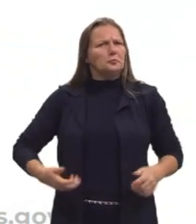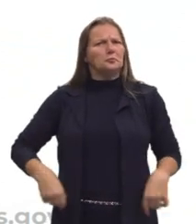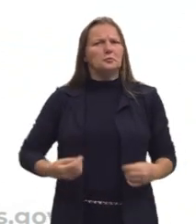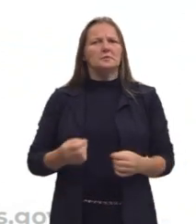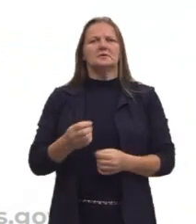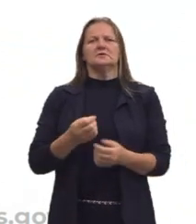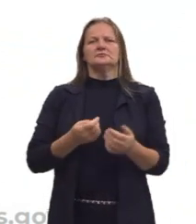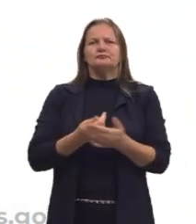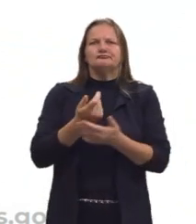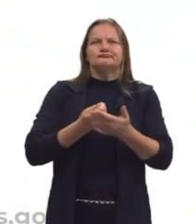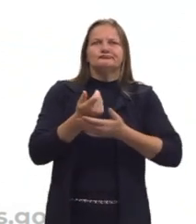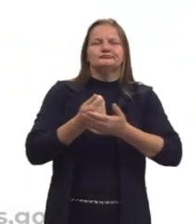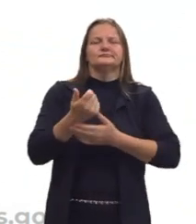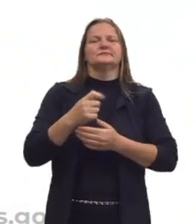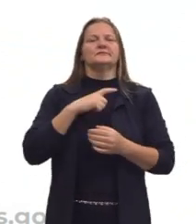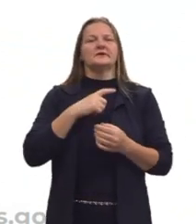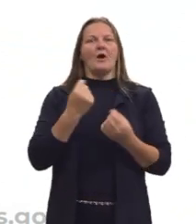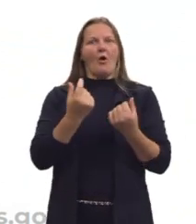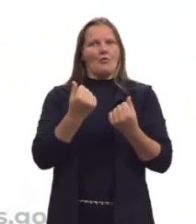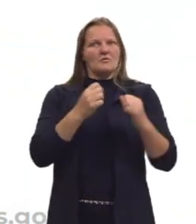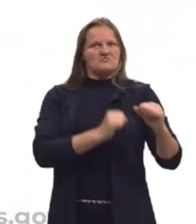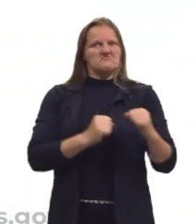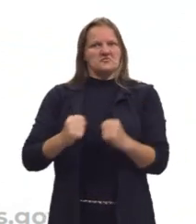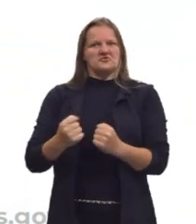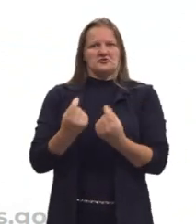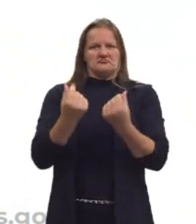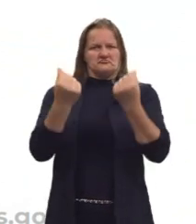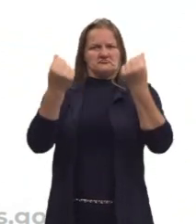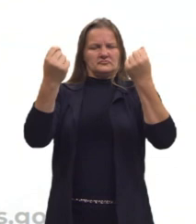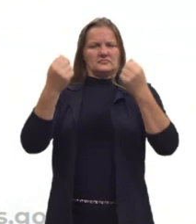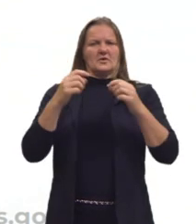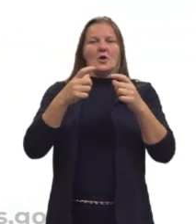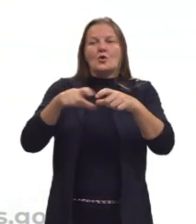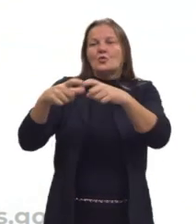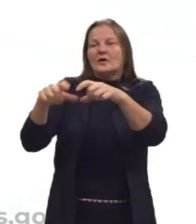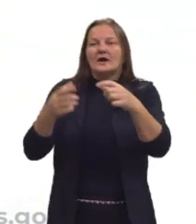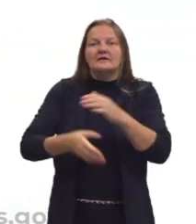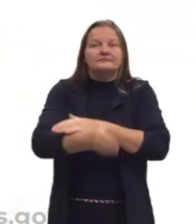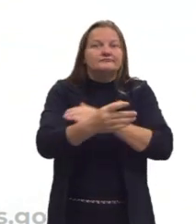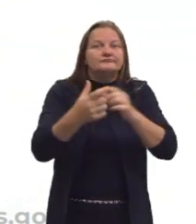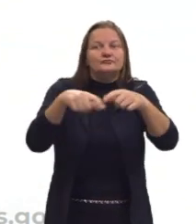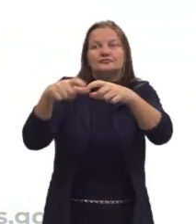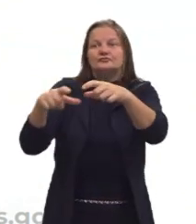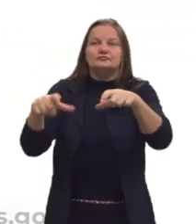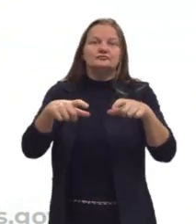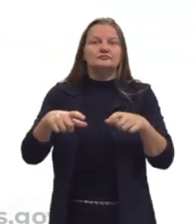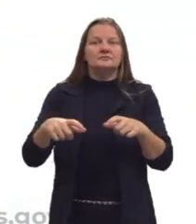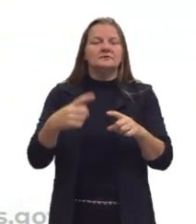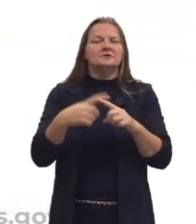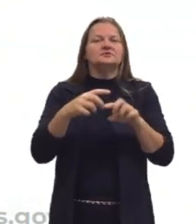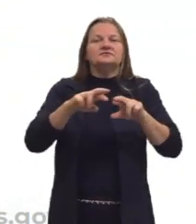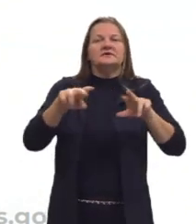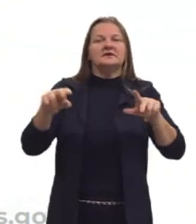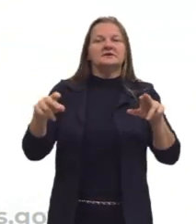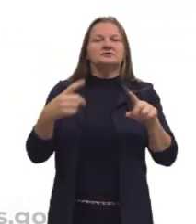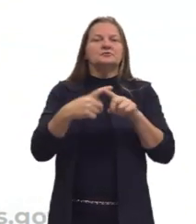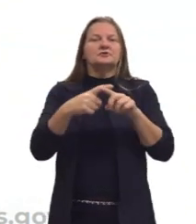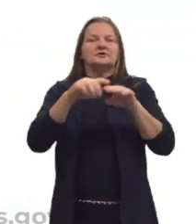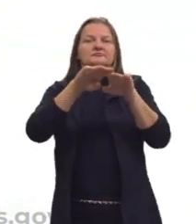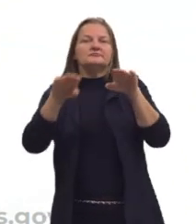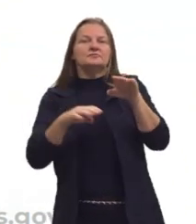maior, menor poder aquisitivo, frequentam lugares diferentes. E por que que isso acontece? Por que que isso se dá? Então os